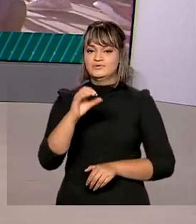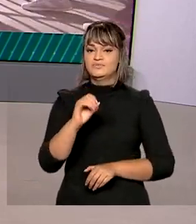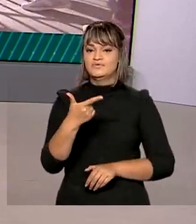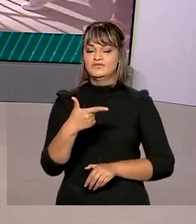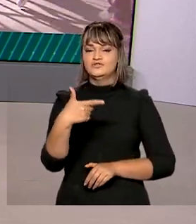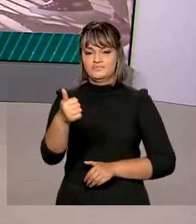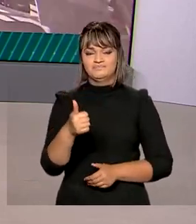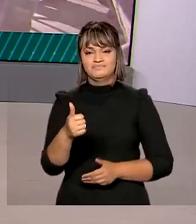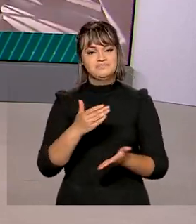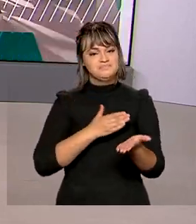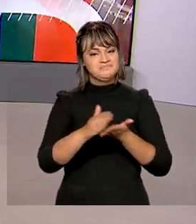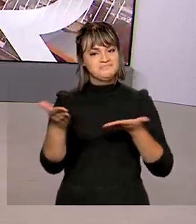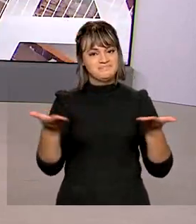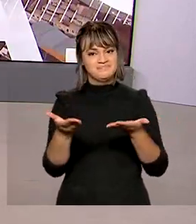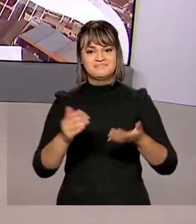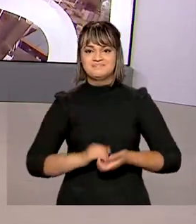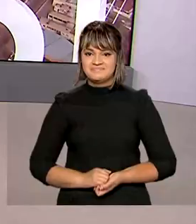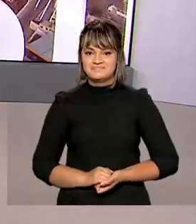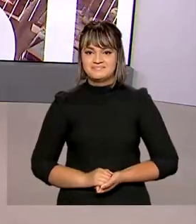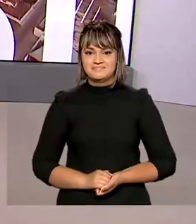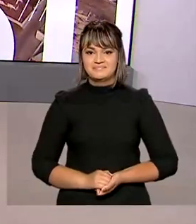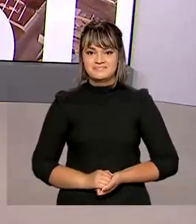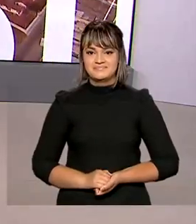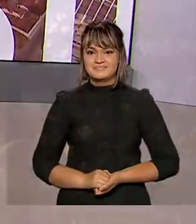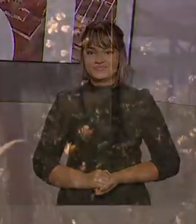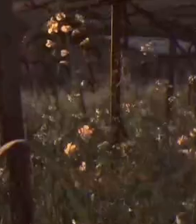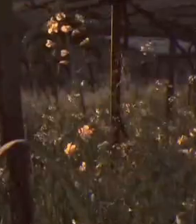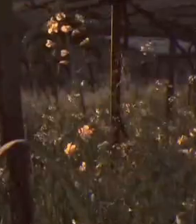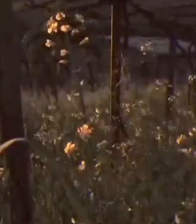2021. O Brasil em Dia já está no ar.